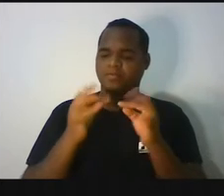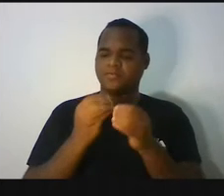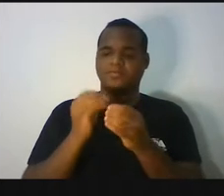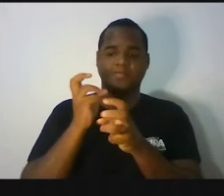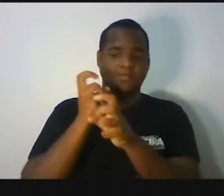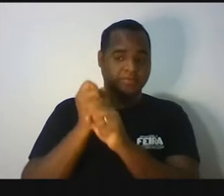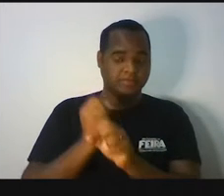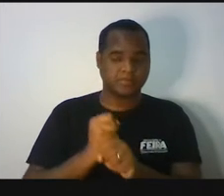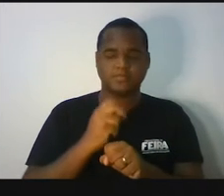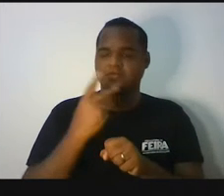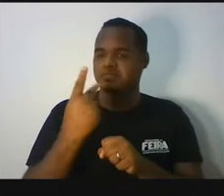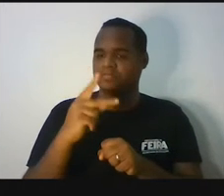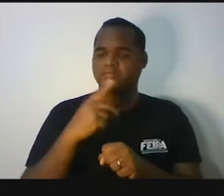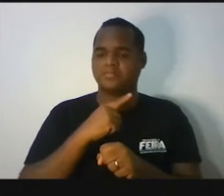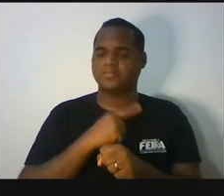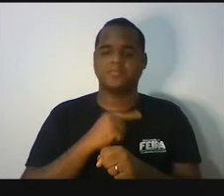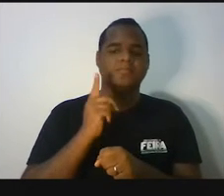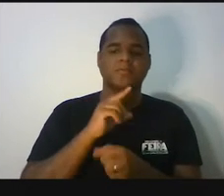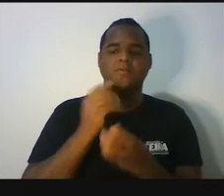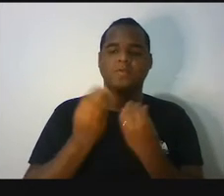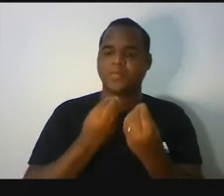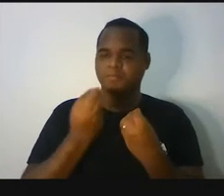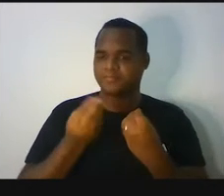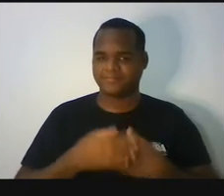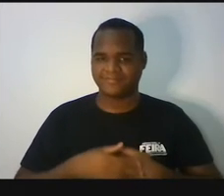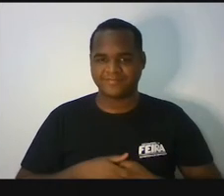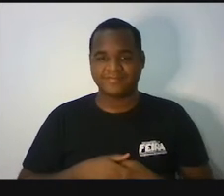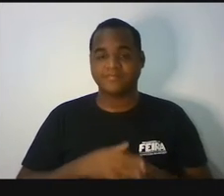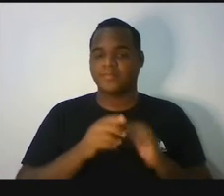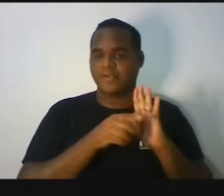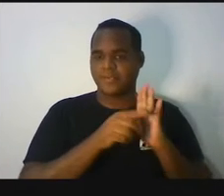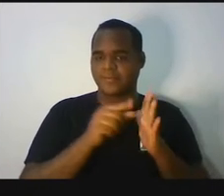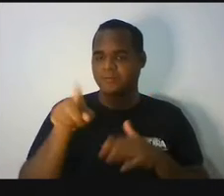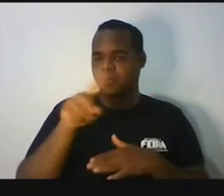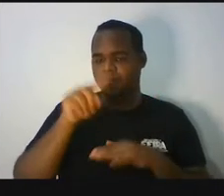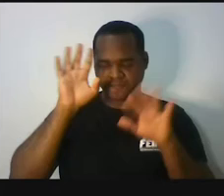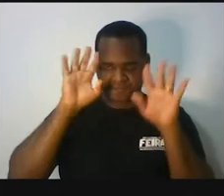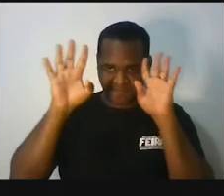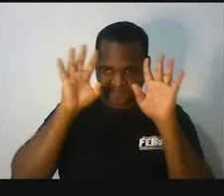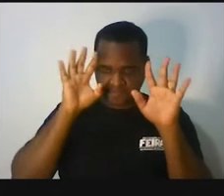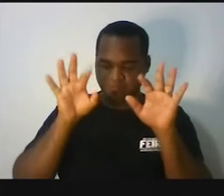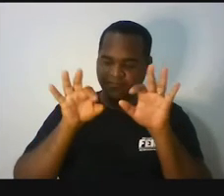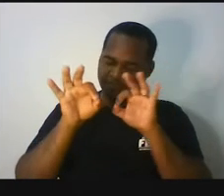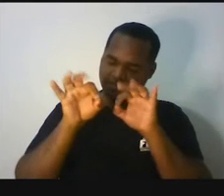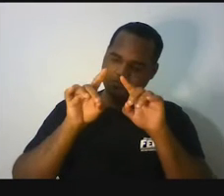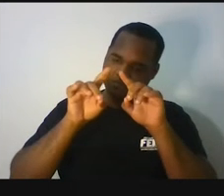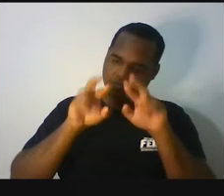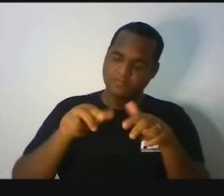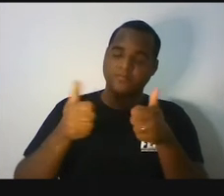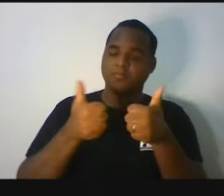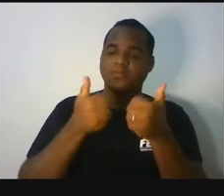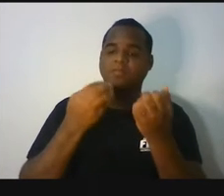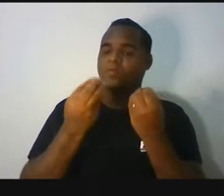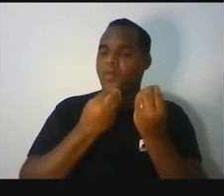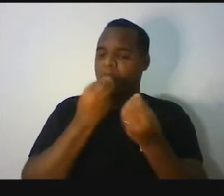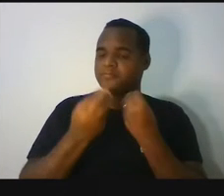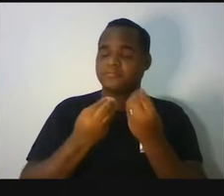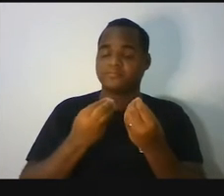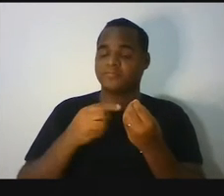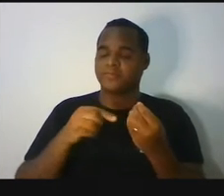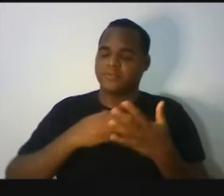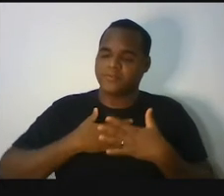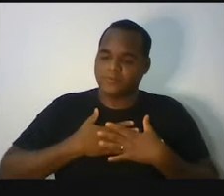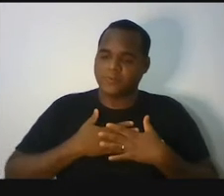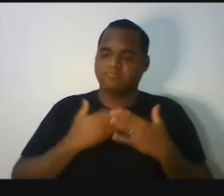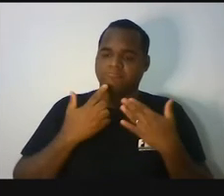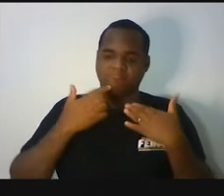veículo, tá bom? Bom, antes de a gente raciocinar em como foi montada essa equação, eu gostaria de dizer